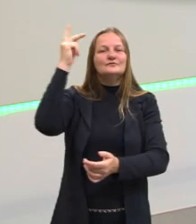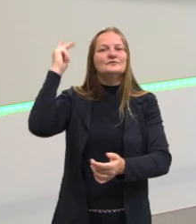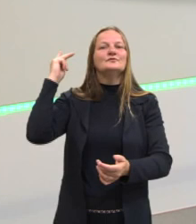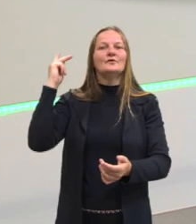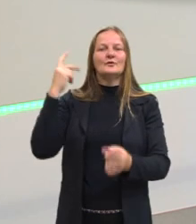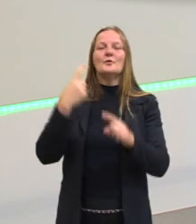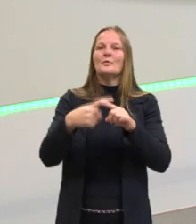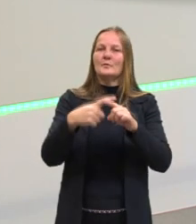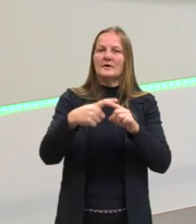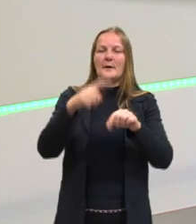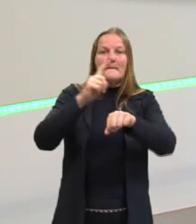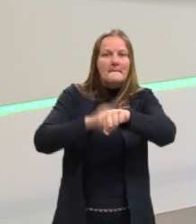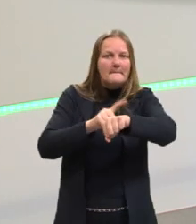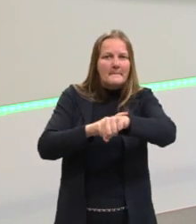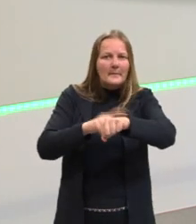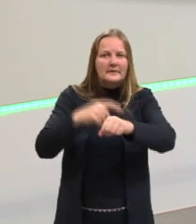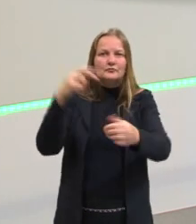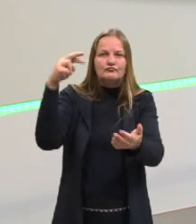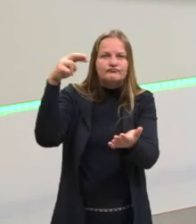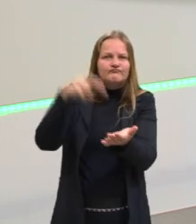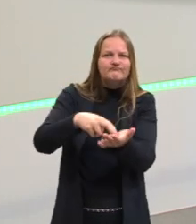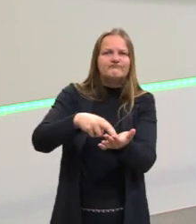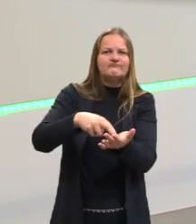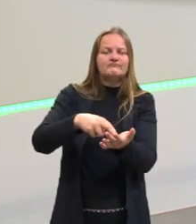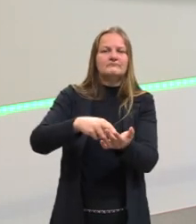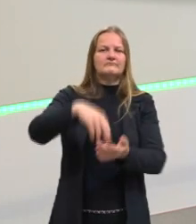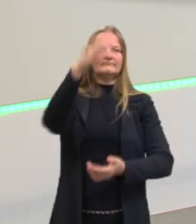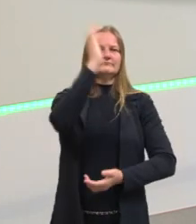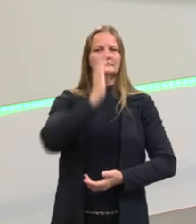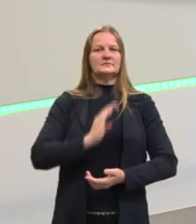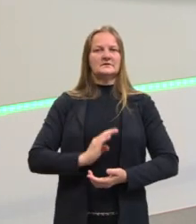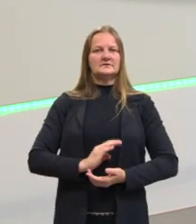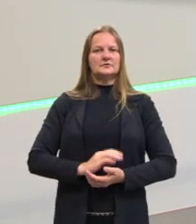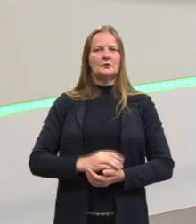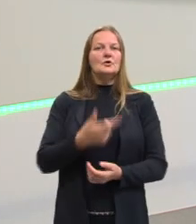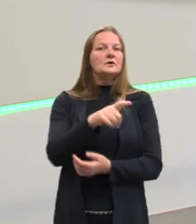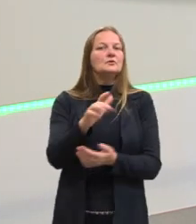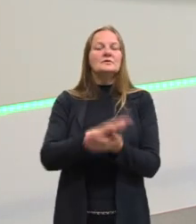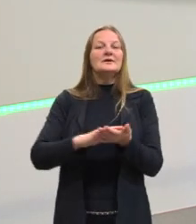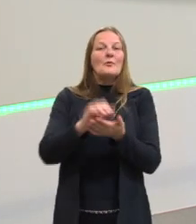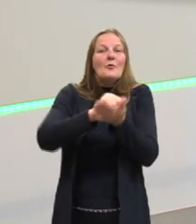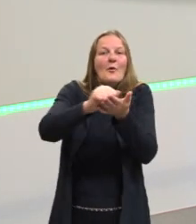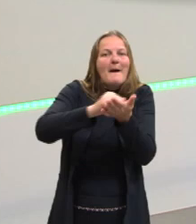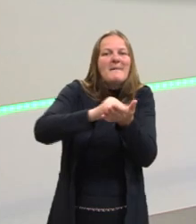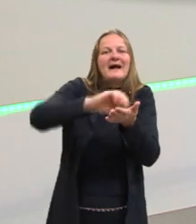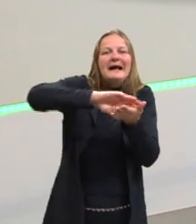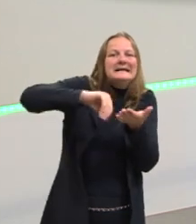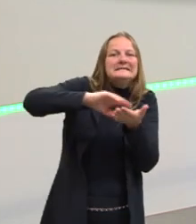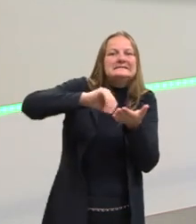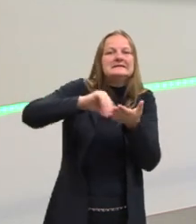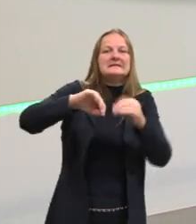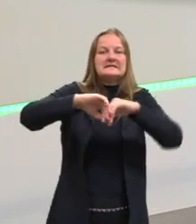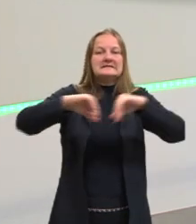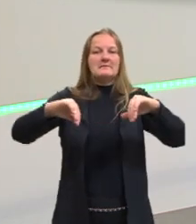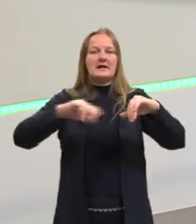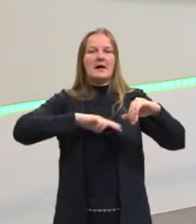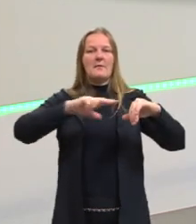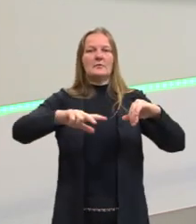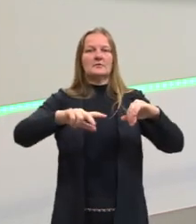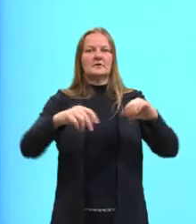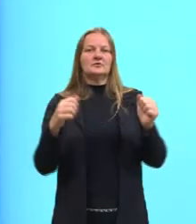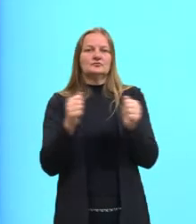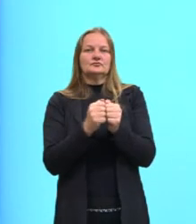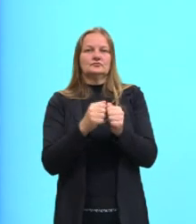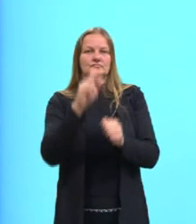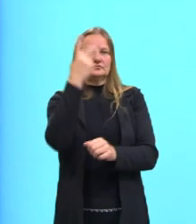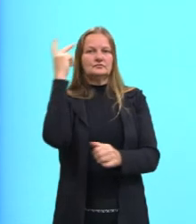Por quê? Porque esse momento fica registrado na história do Brasil. Não tem como a gente separar os portugueses da nossa história.